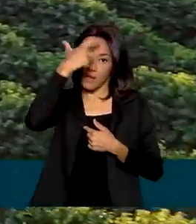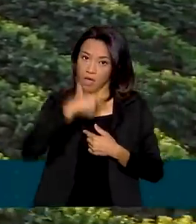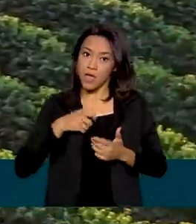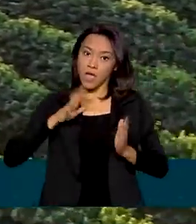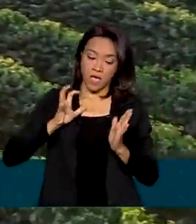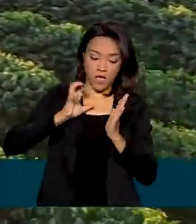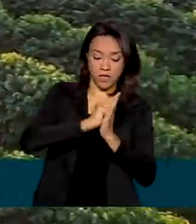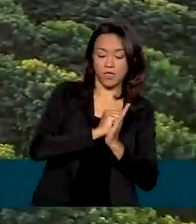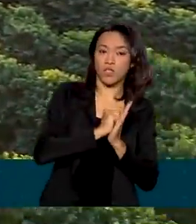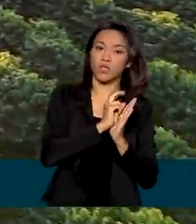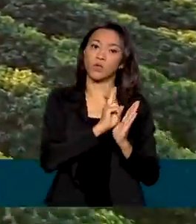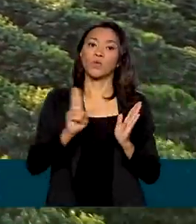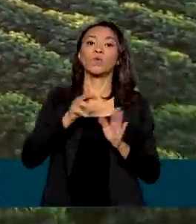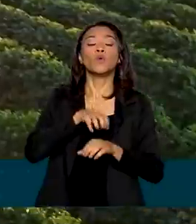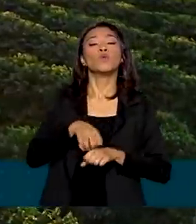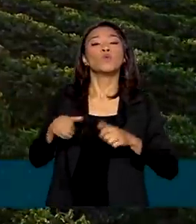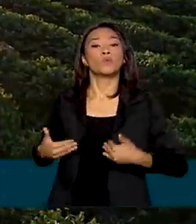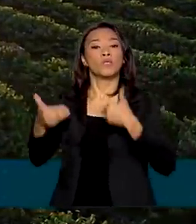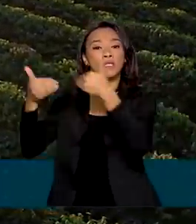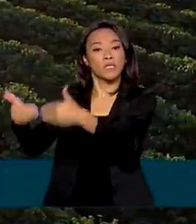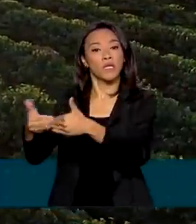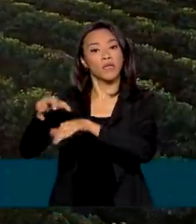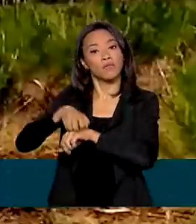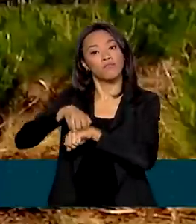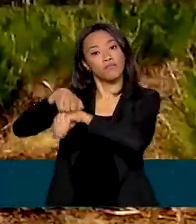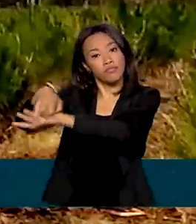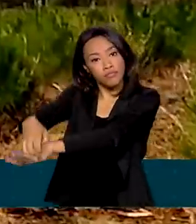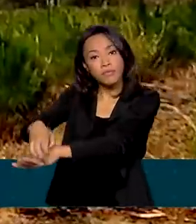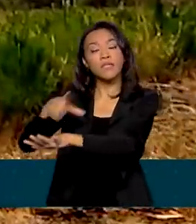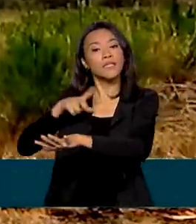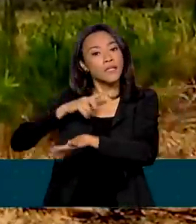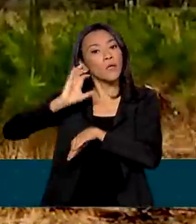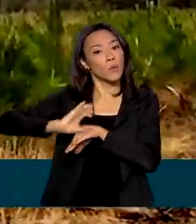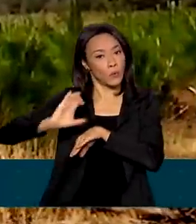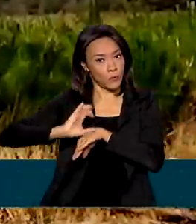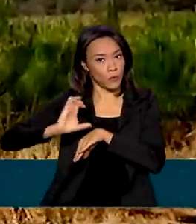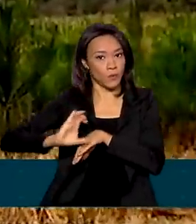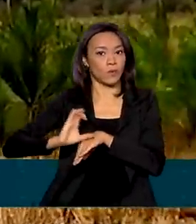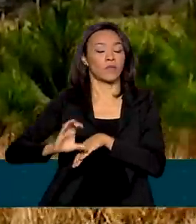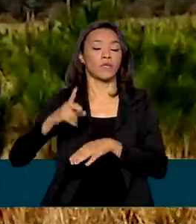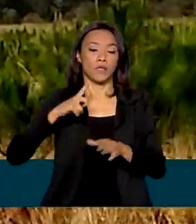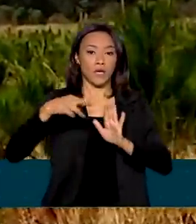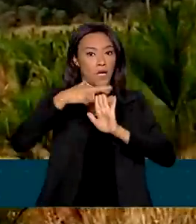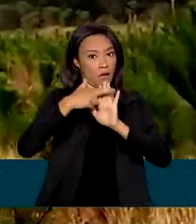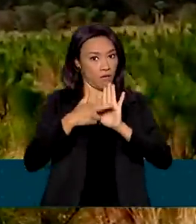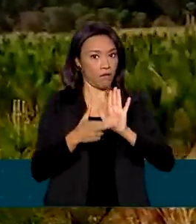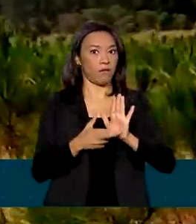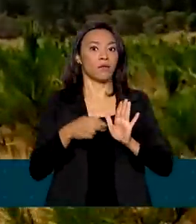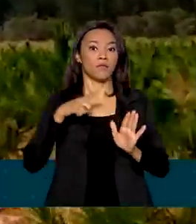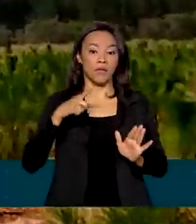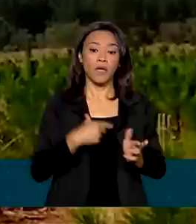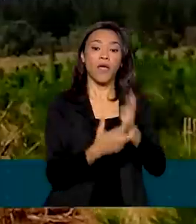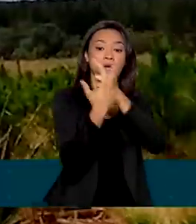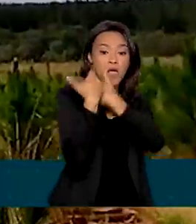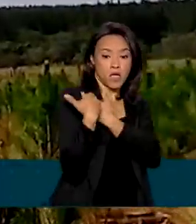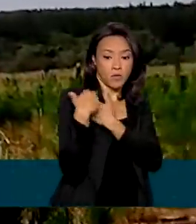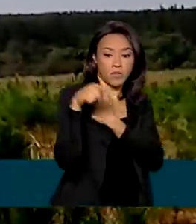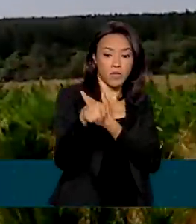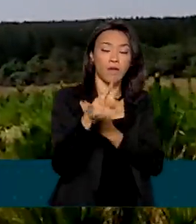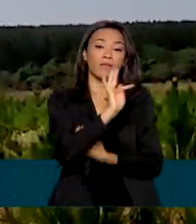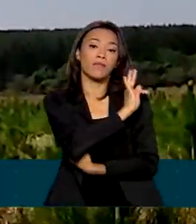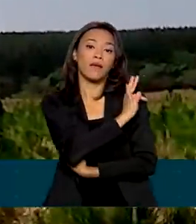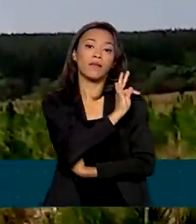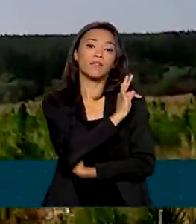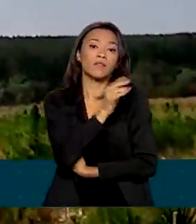Ministério da Agricultura e curso específico. Em determinados casos, será exigido o responsável técnico para coordenar as